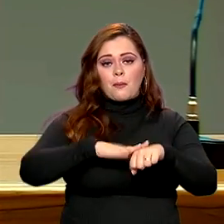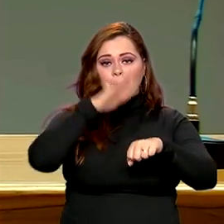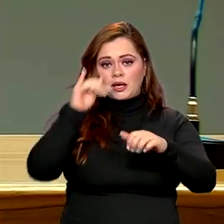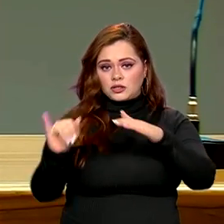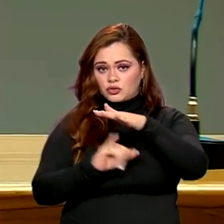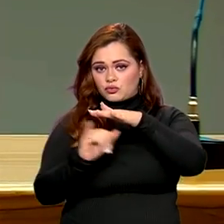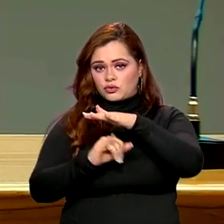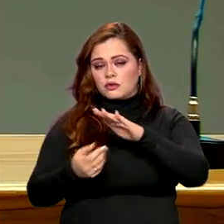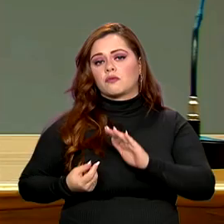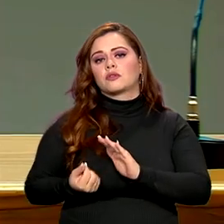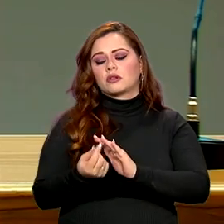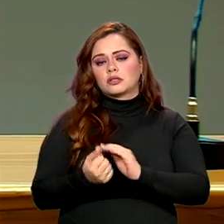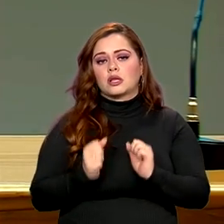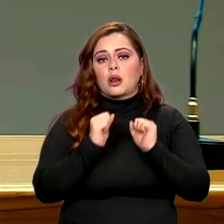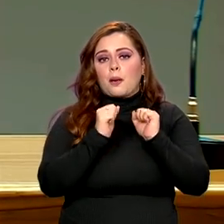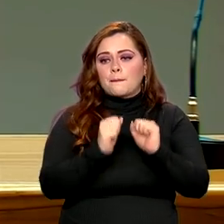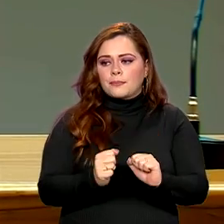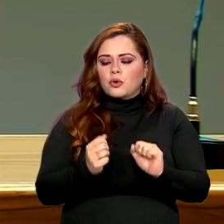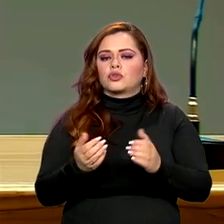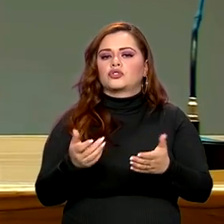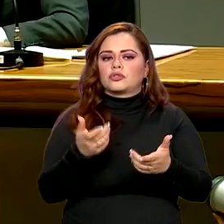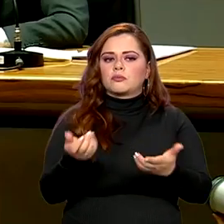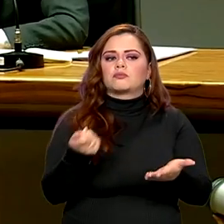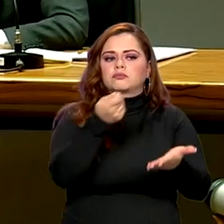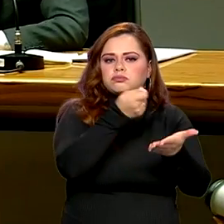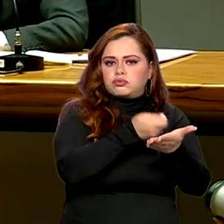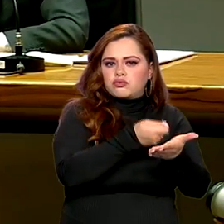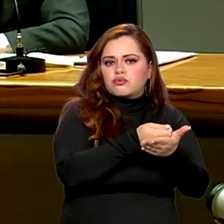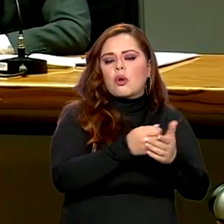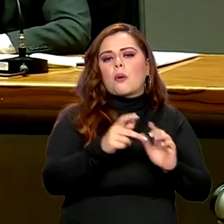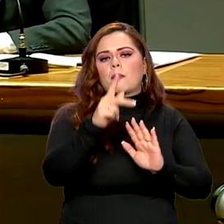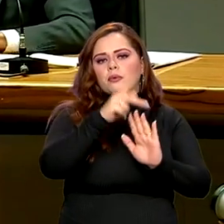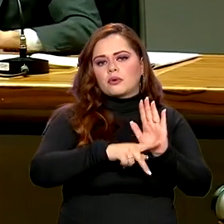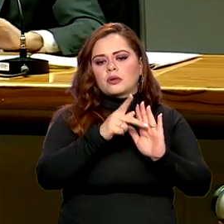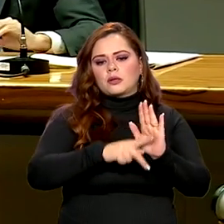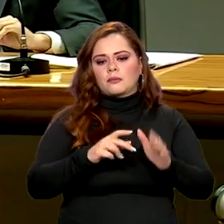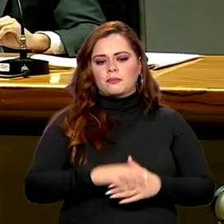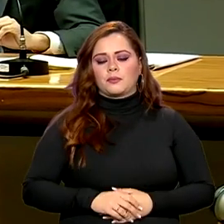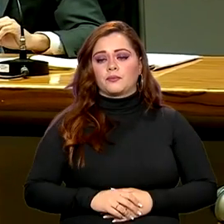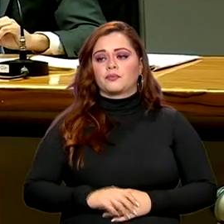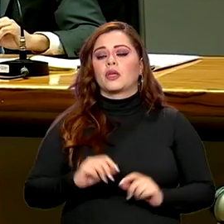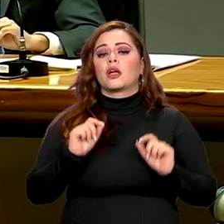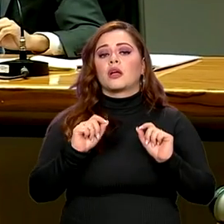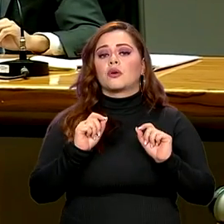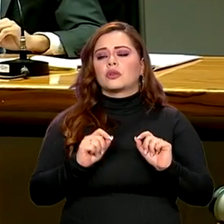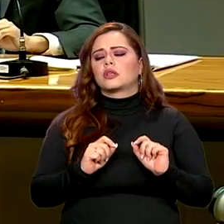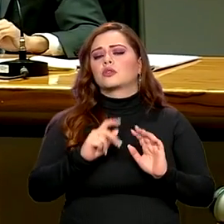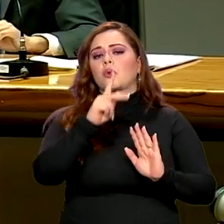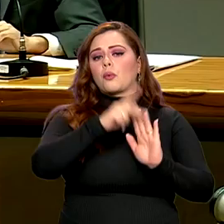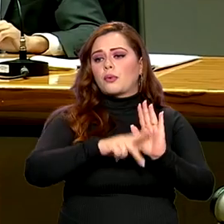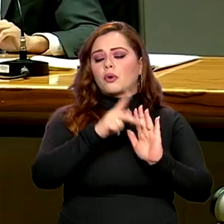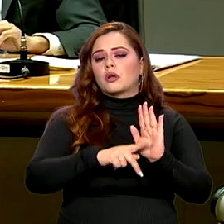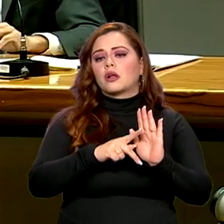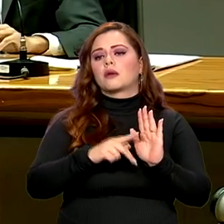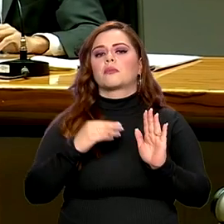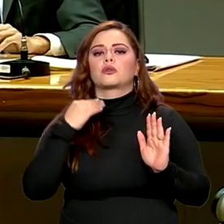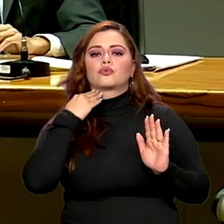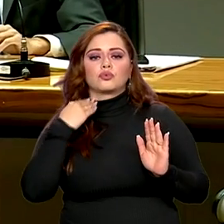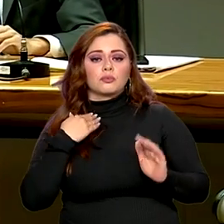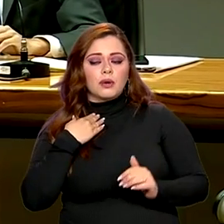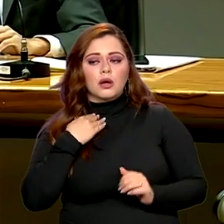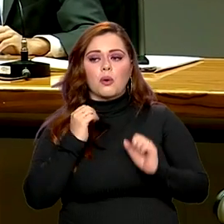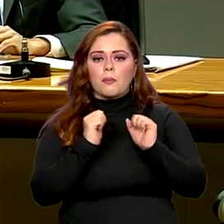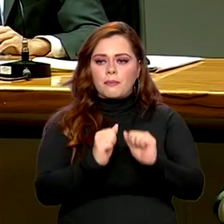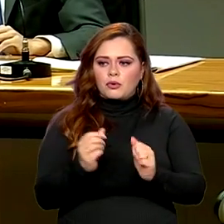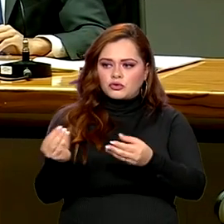financeiras ainda podem aderir ao programa. Na hipótese mais generosa, que é a adesão de todos os grandes bancos, daria